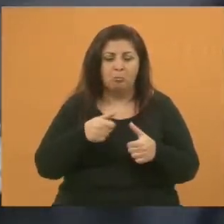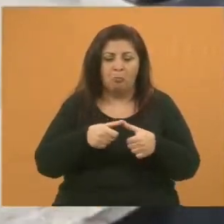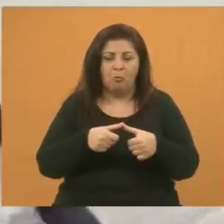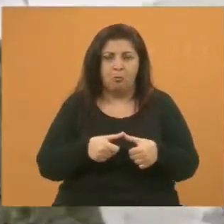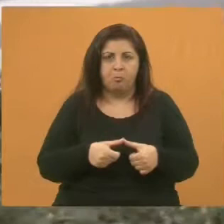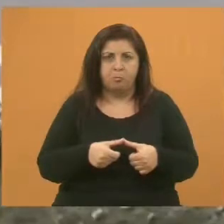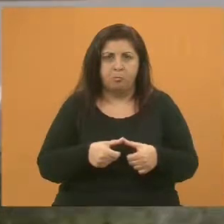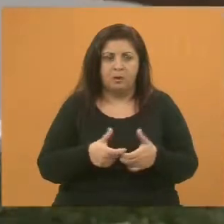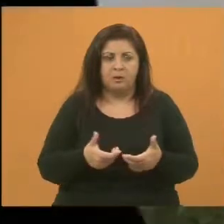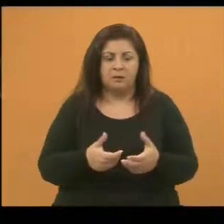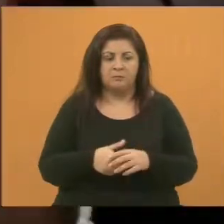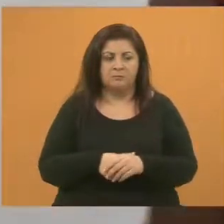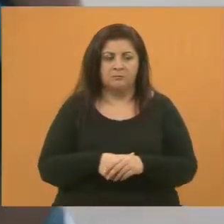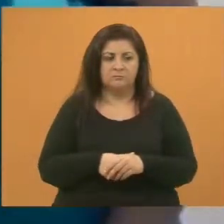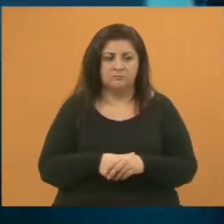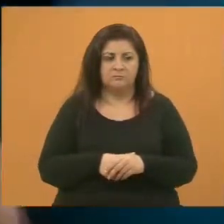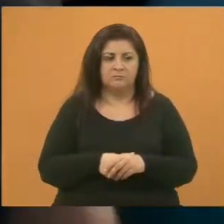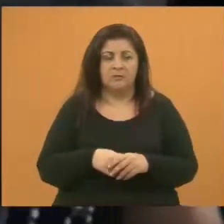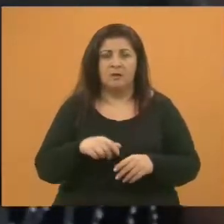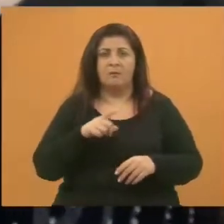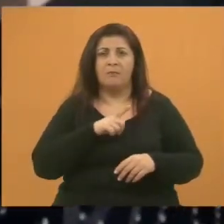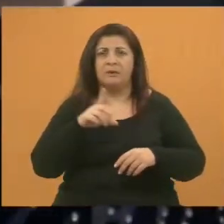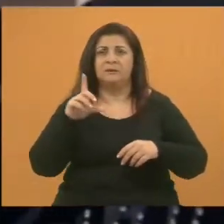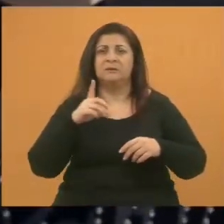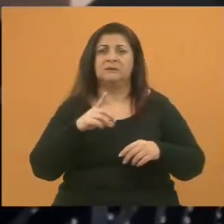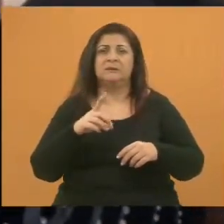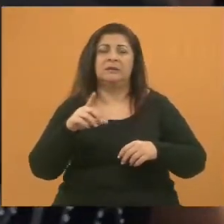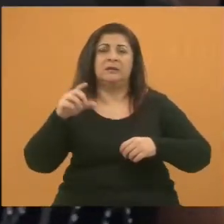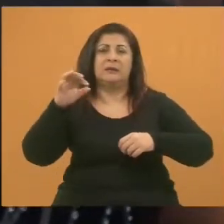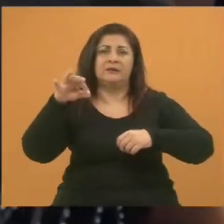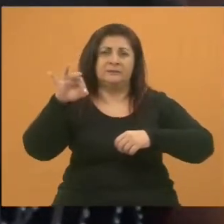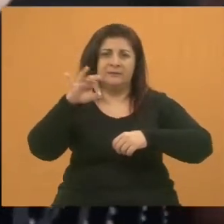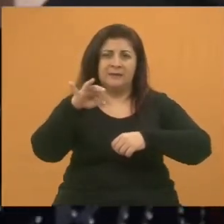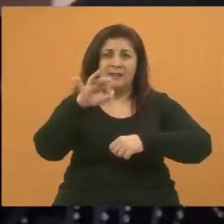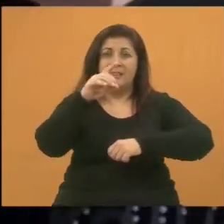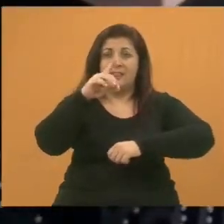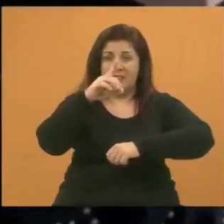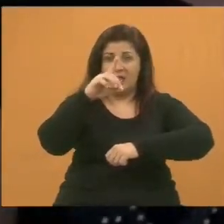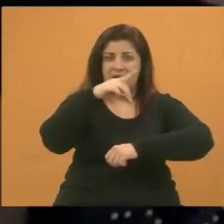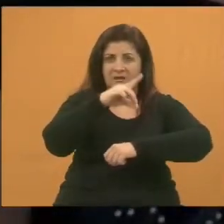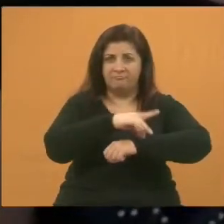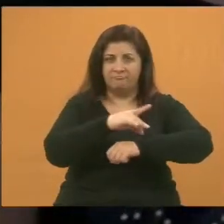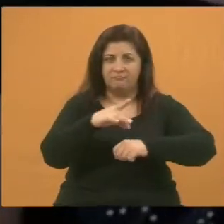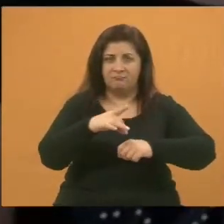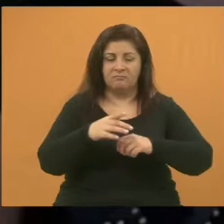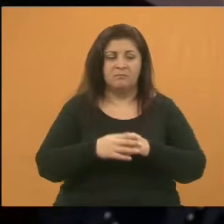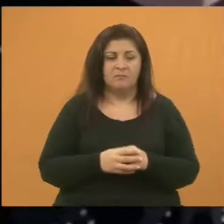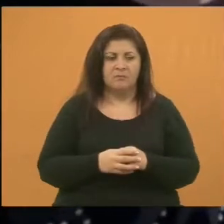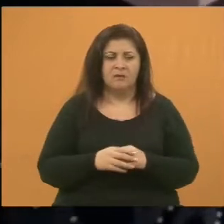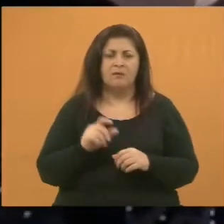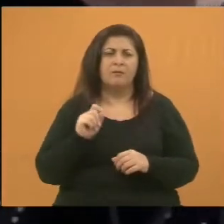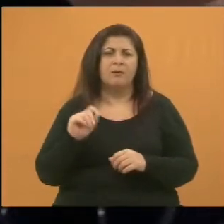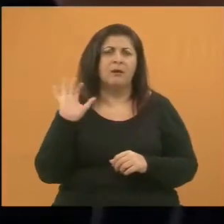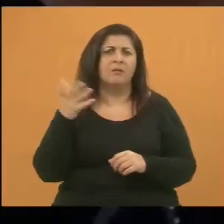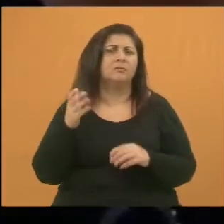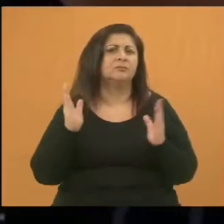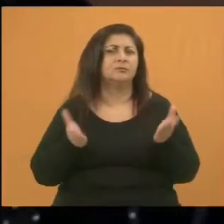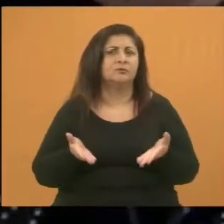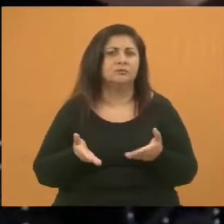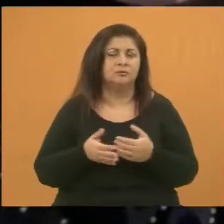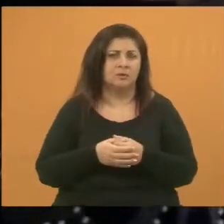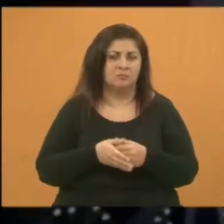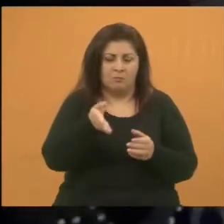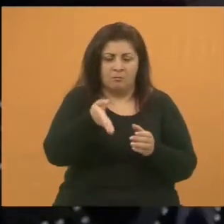que pode ter problemas de dengue e tudo mais. Mas qual foi? Fala para mim alguns ocorridos, Ana, que